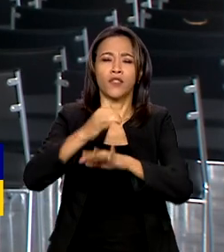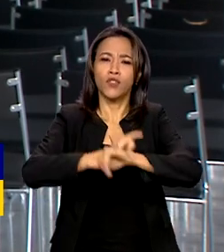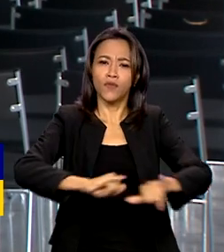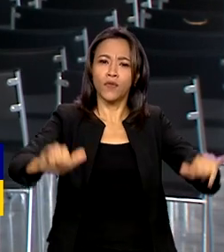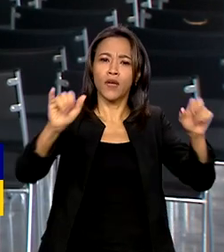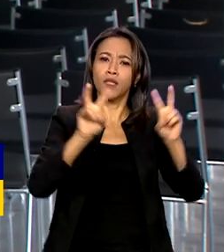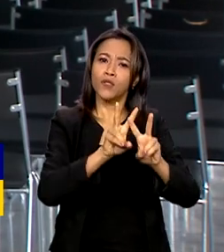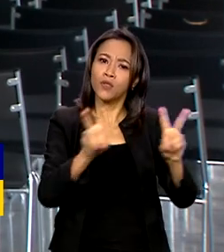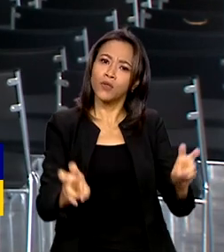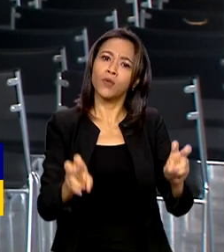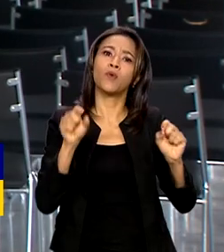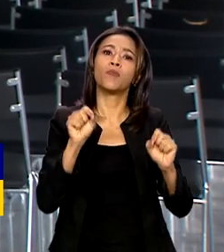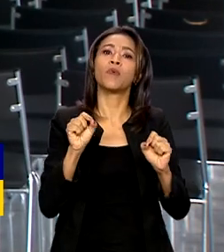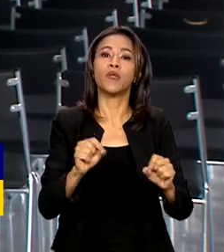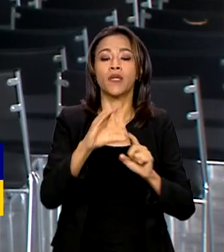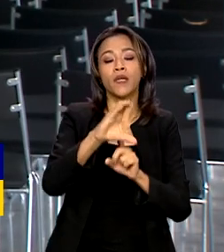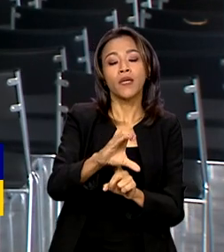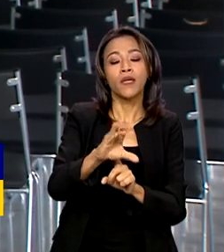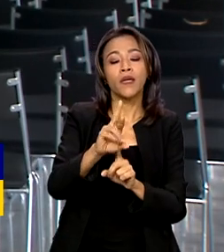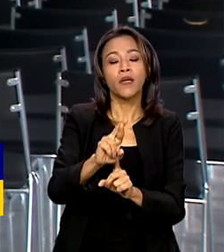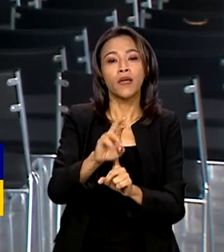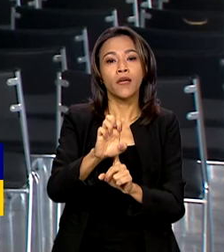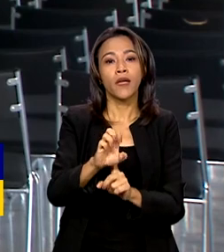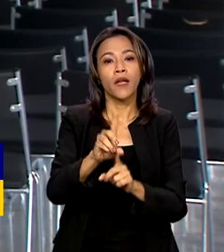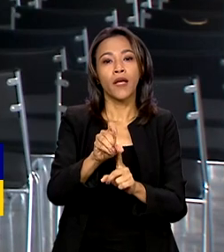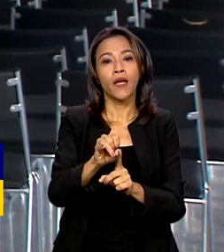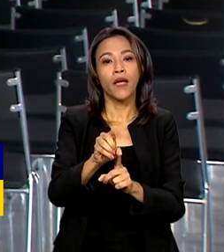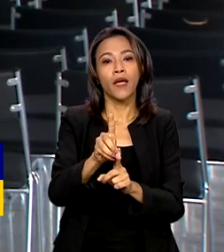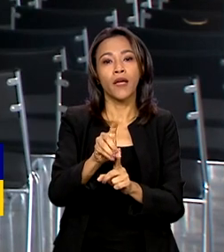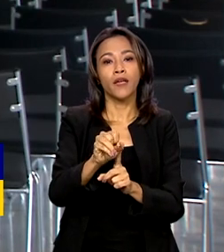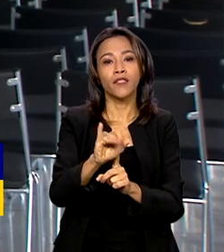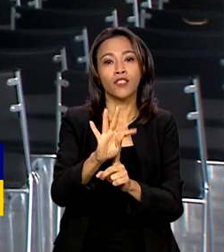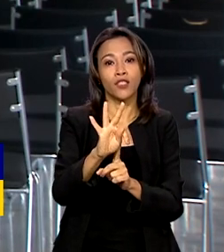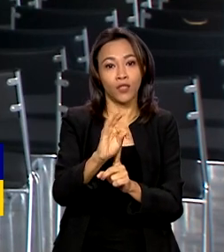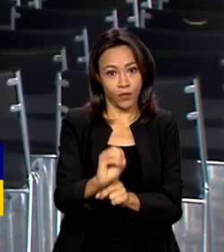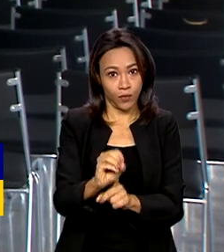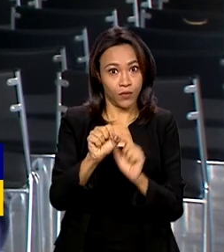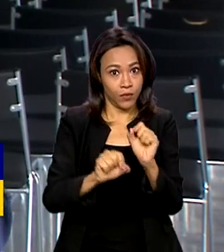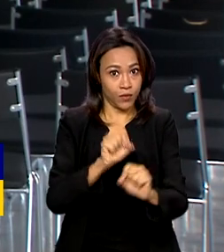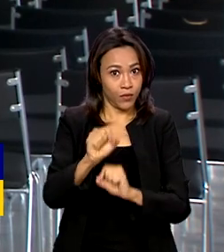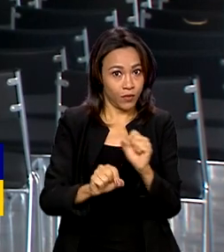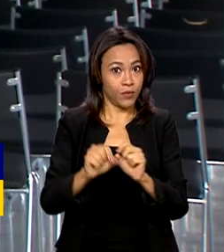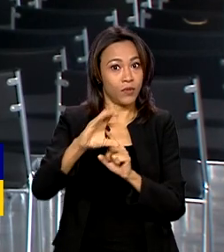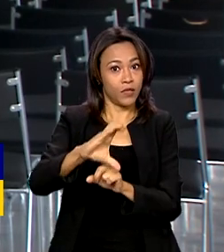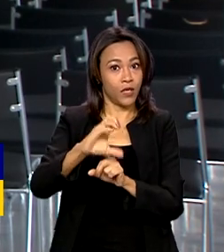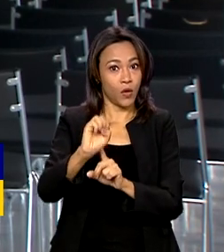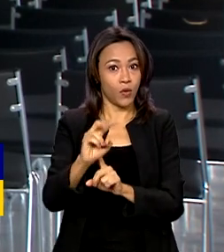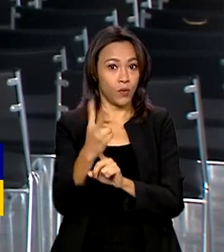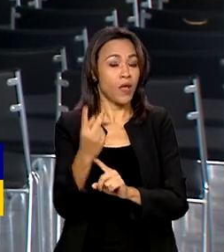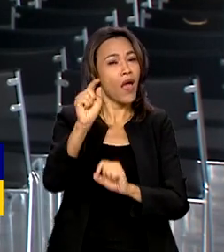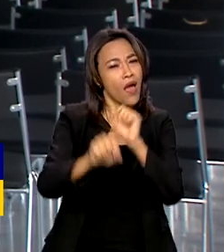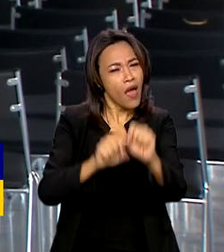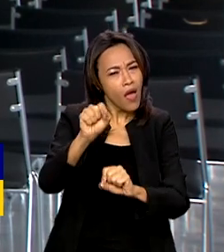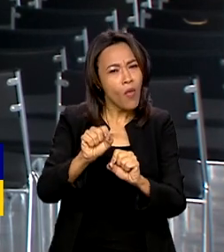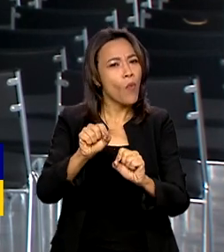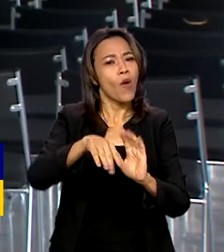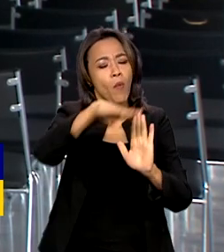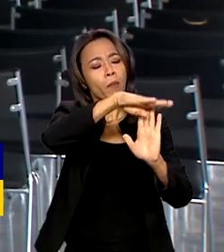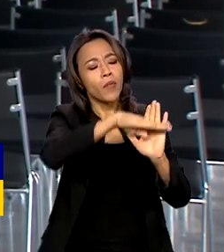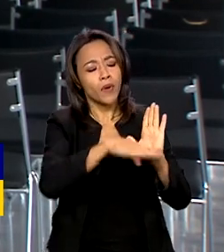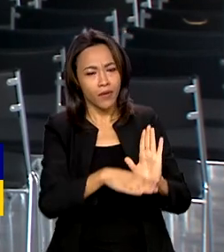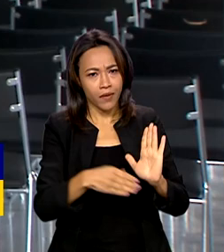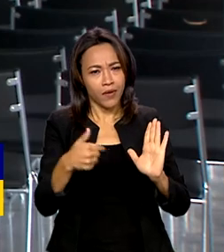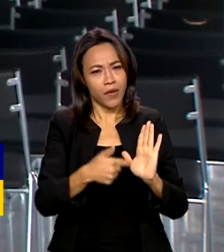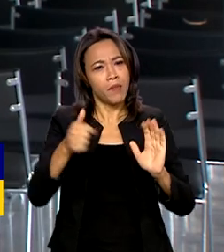Descarbonizadas, também chamado Programa Carbono Mais Verde, que vai dar mais credibilidade e